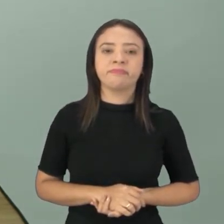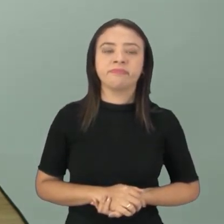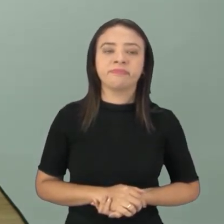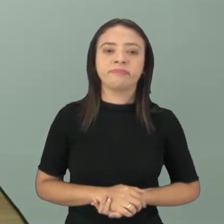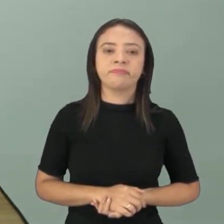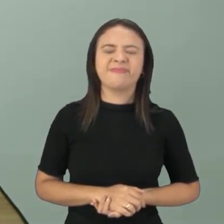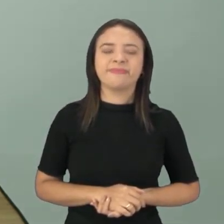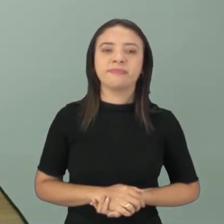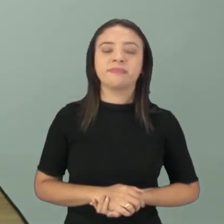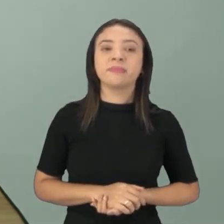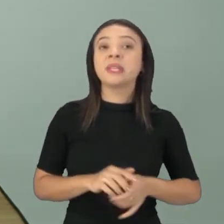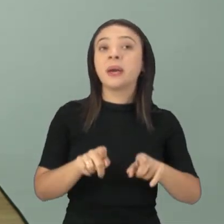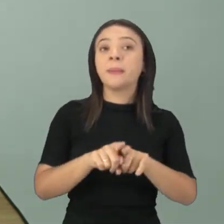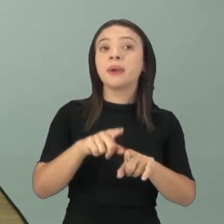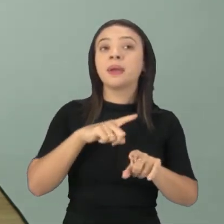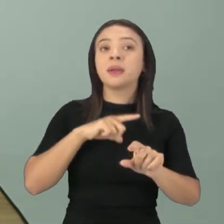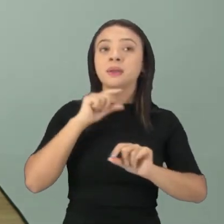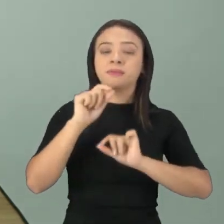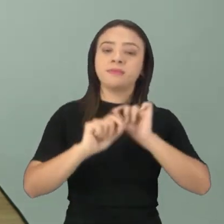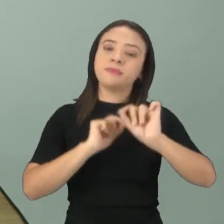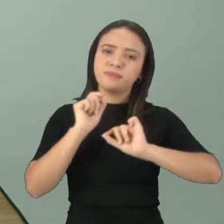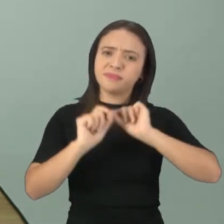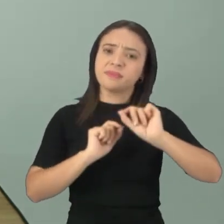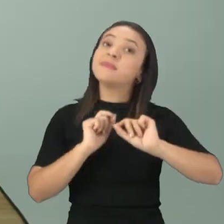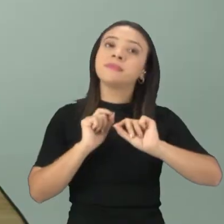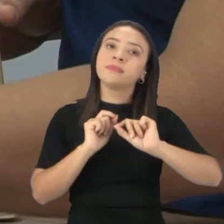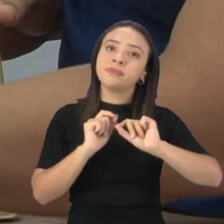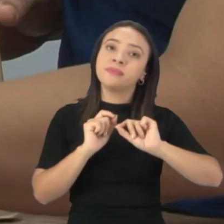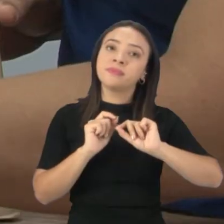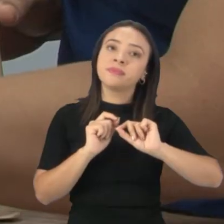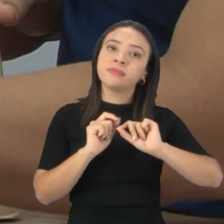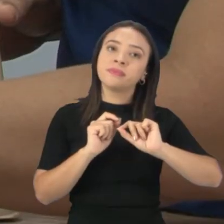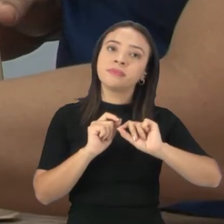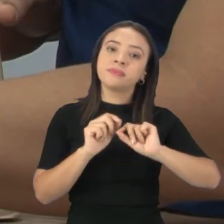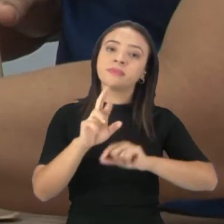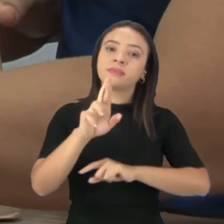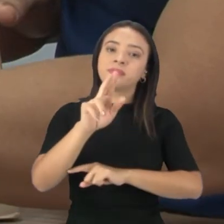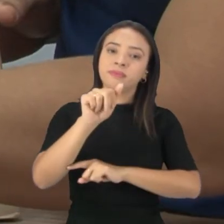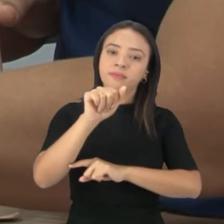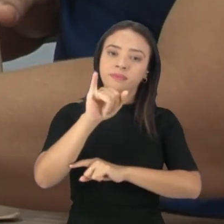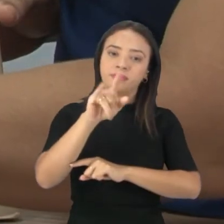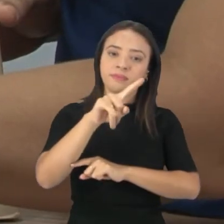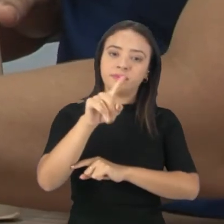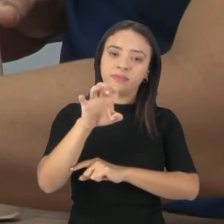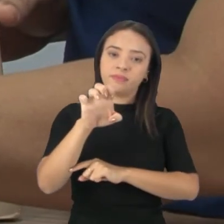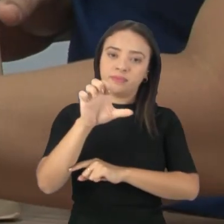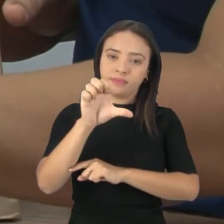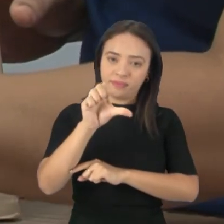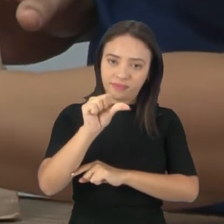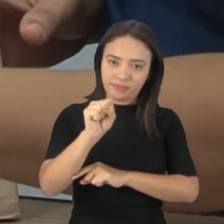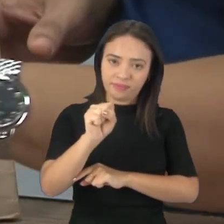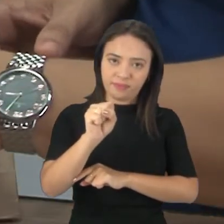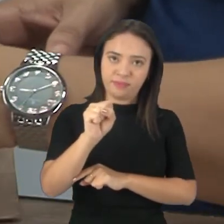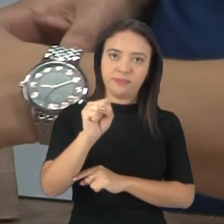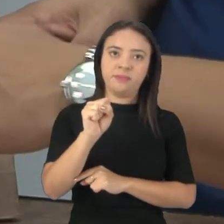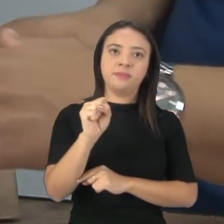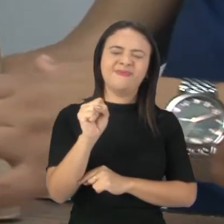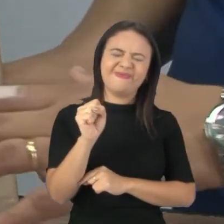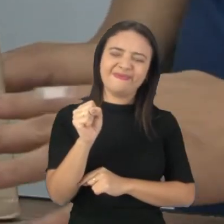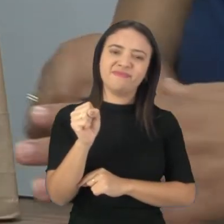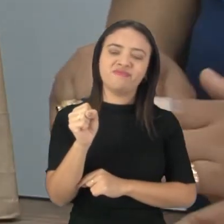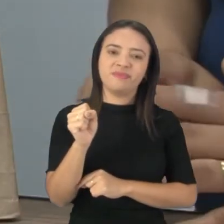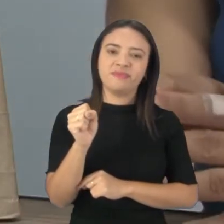em segundo lugar, nós temos as raízes, tá? As